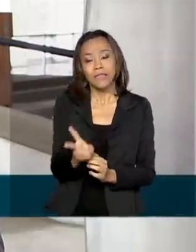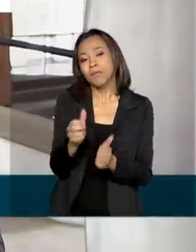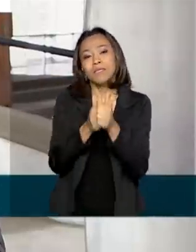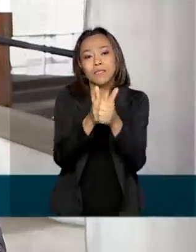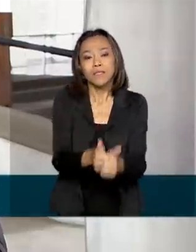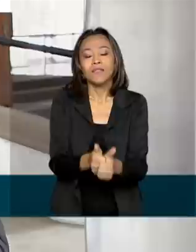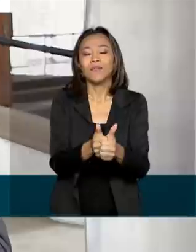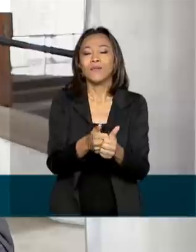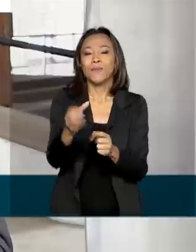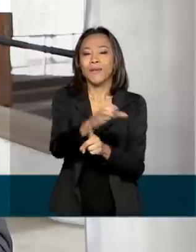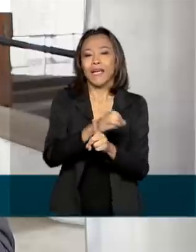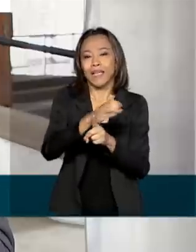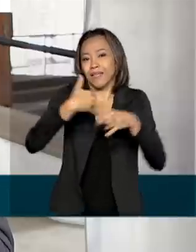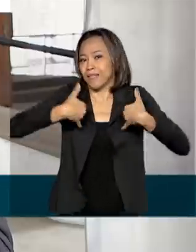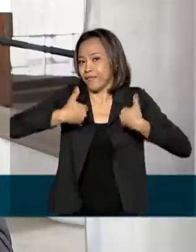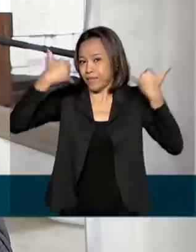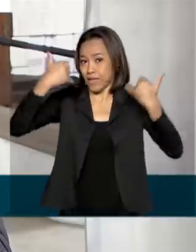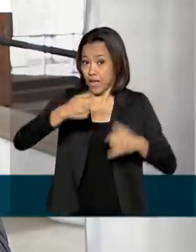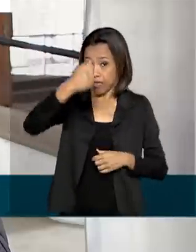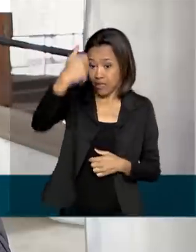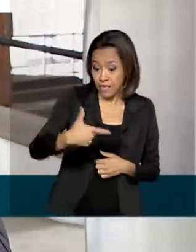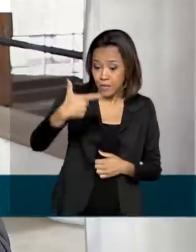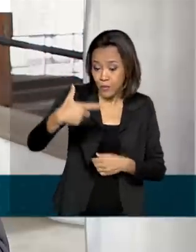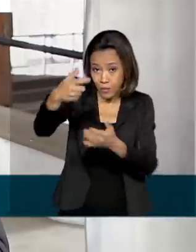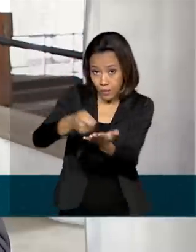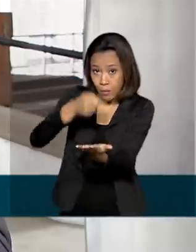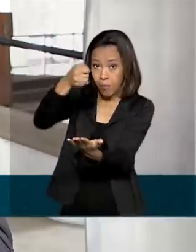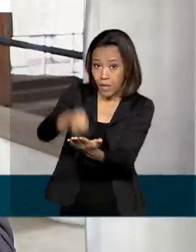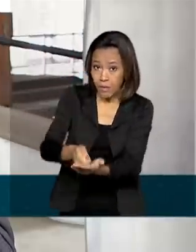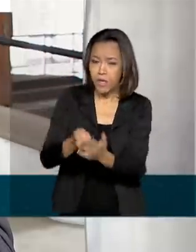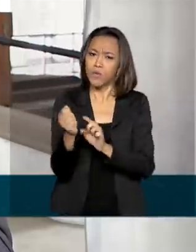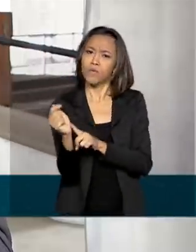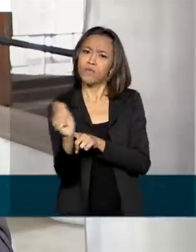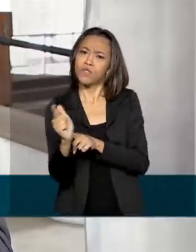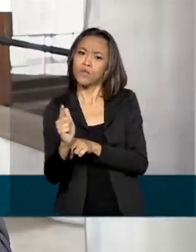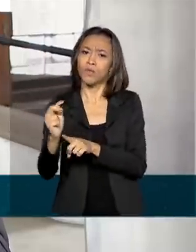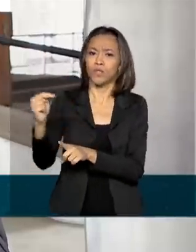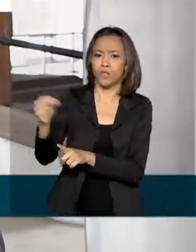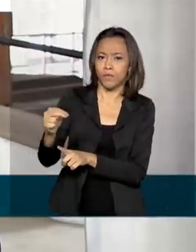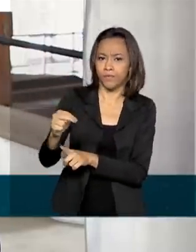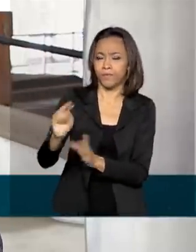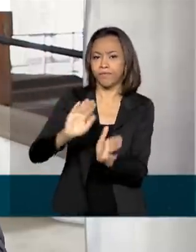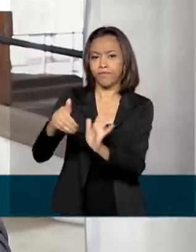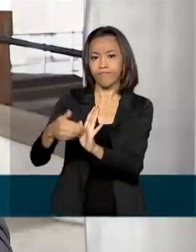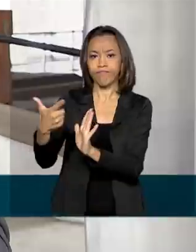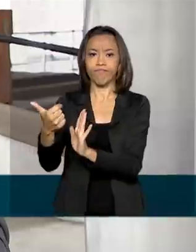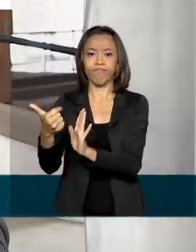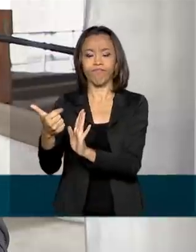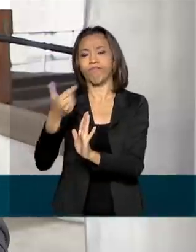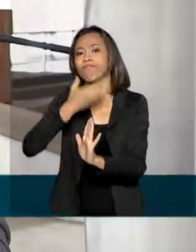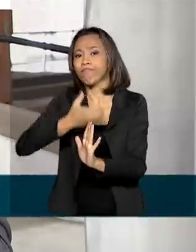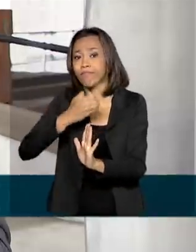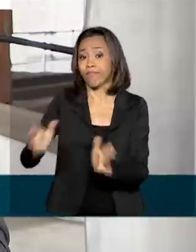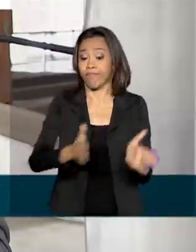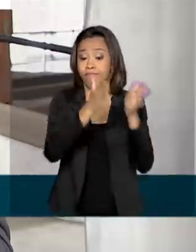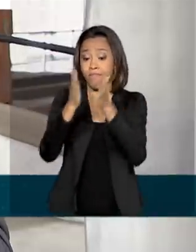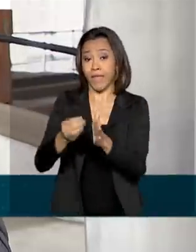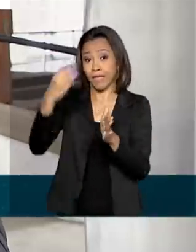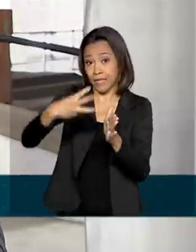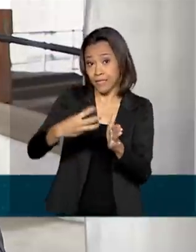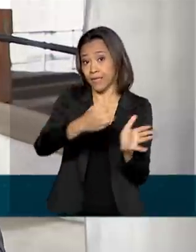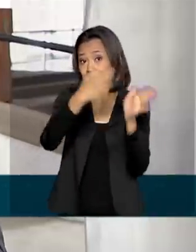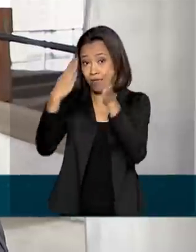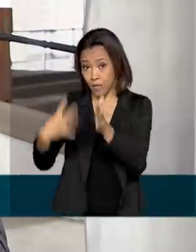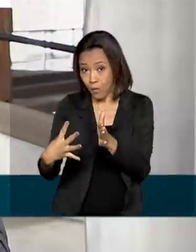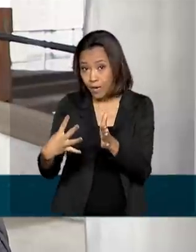data de aniversário. A segunda parcela será acreditada entre 22 de novembro e 12 de dezembro. Já a terceira, quarta e